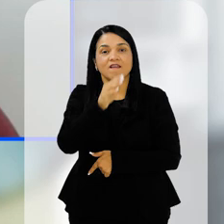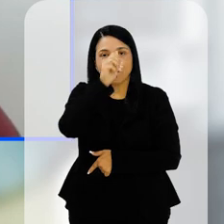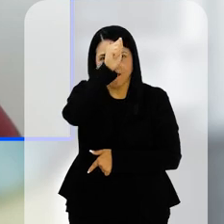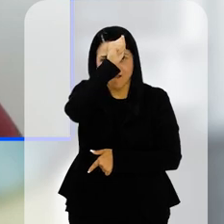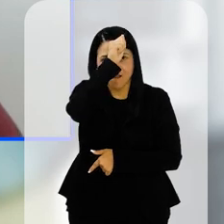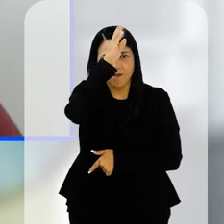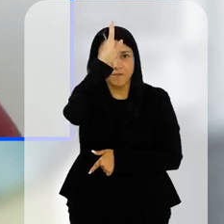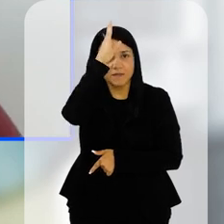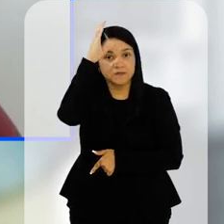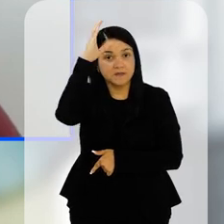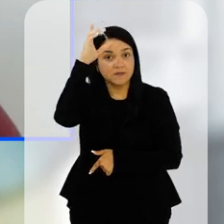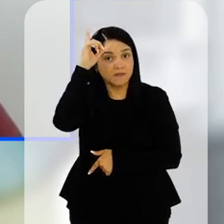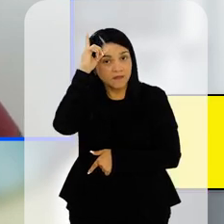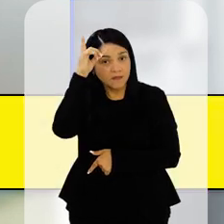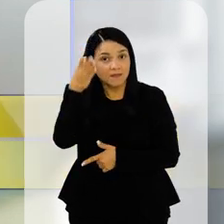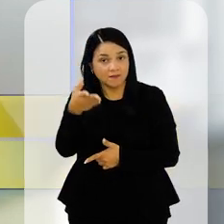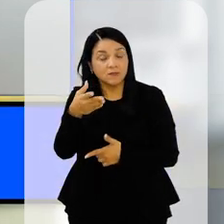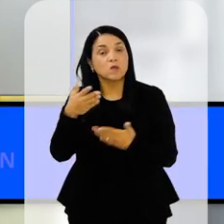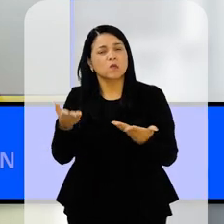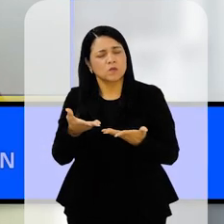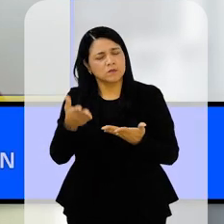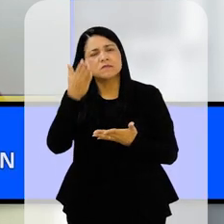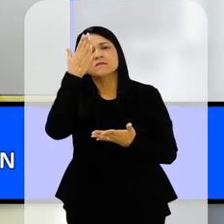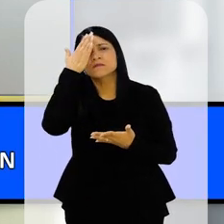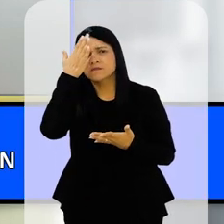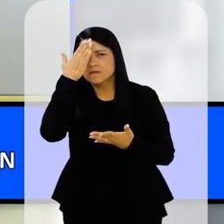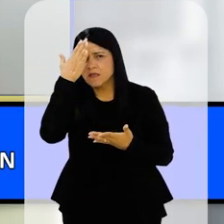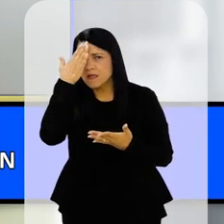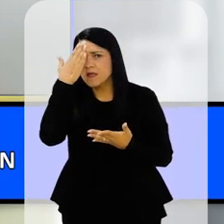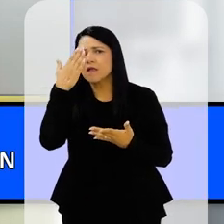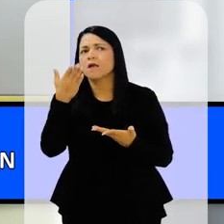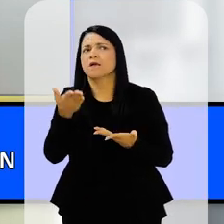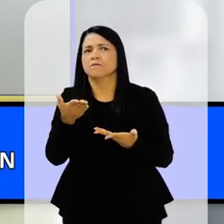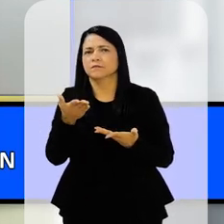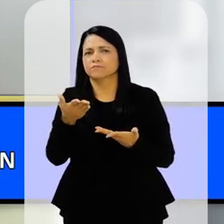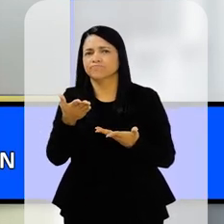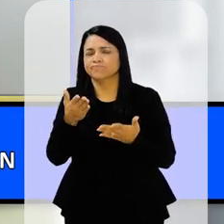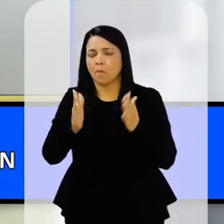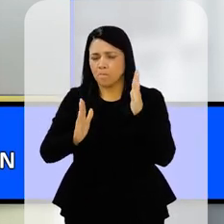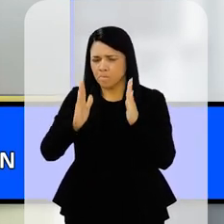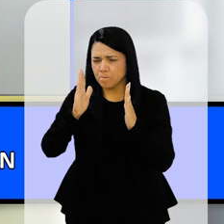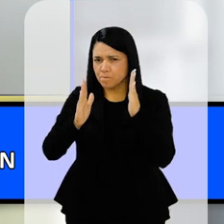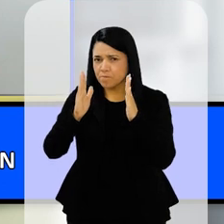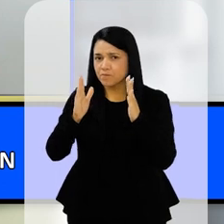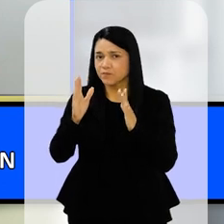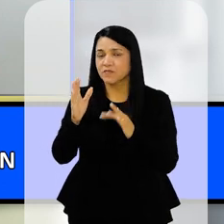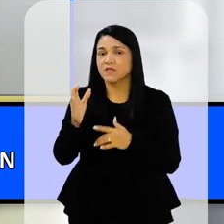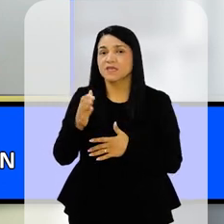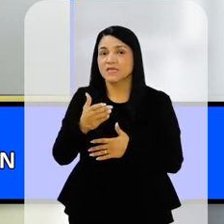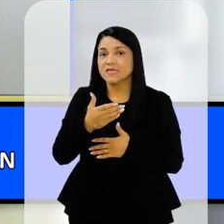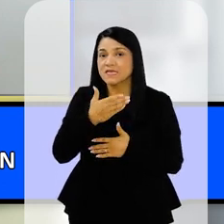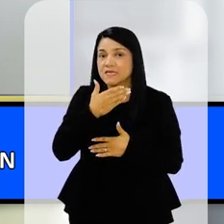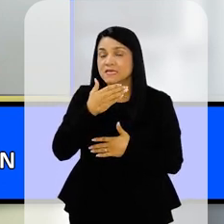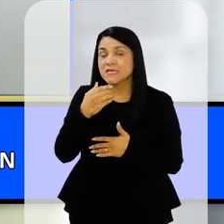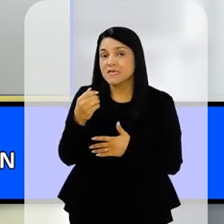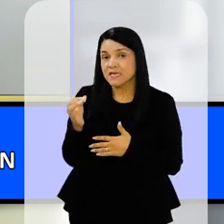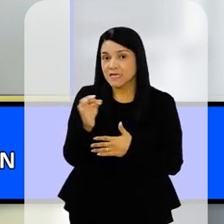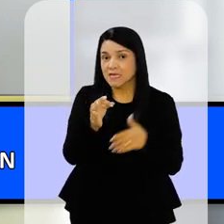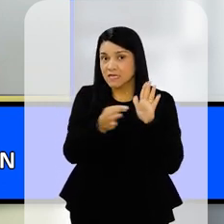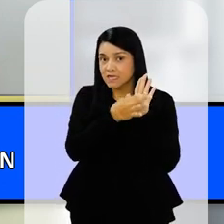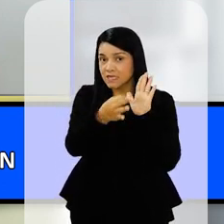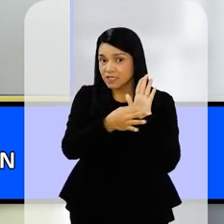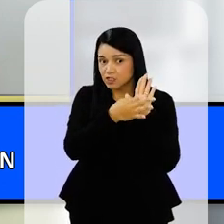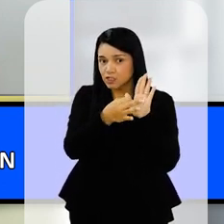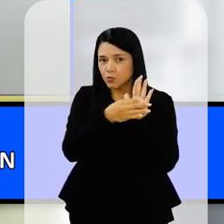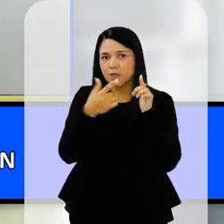ciclo de alfabetização. Então, hoje a gente sabe que existe ali um período crítico para o desenvolvimento da linguagem, que significa